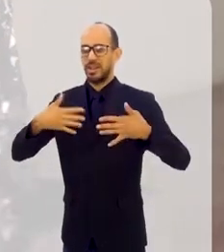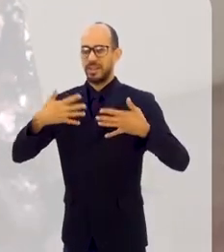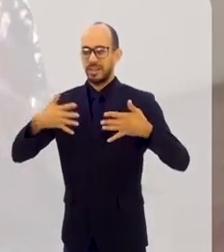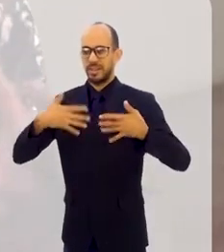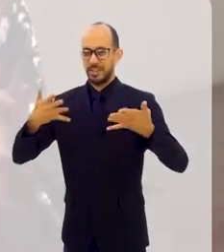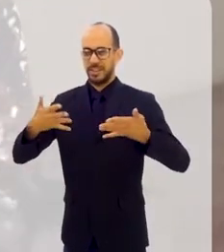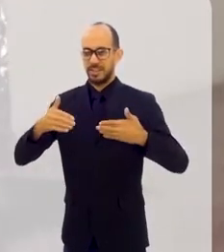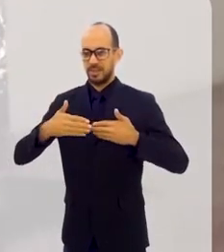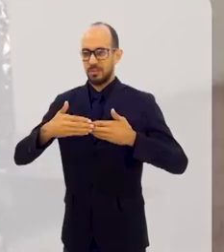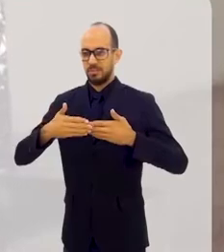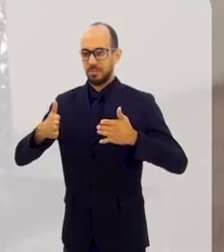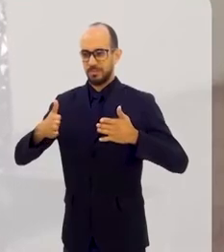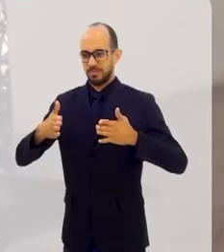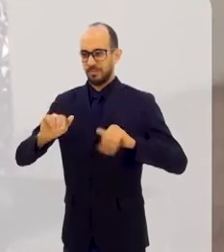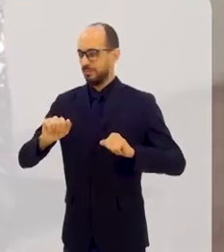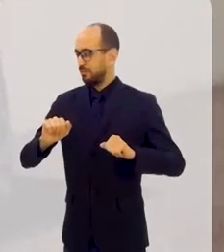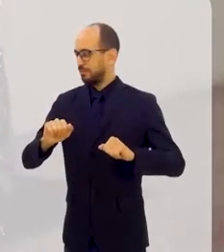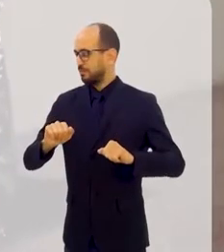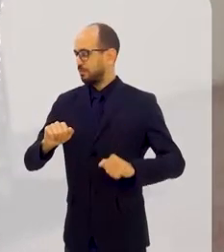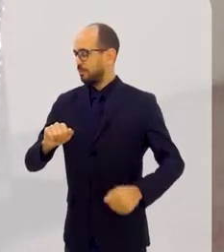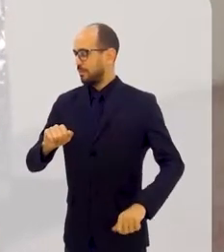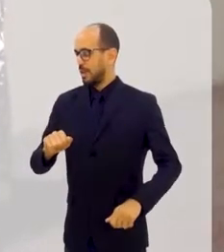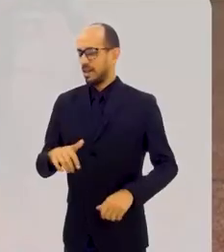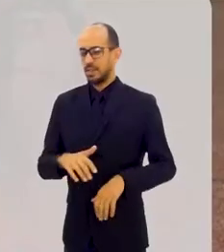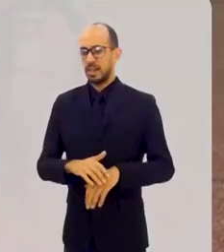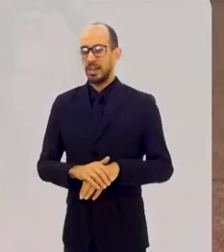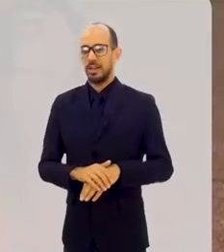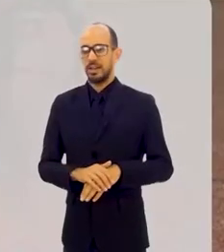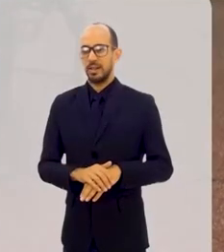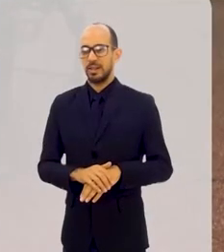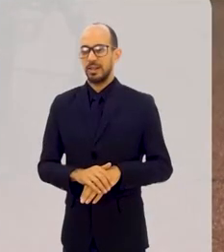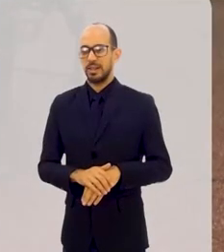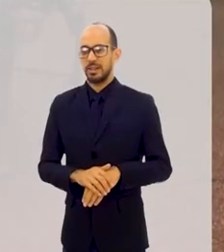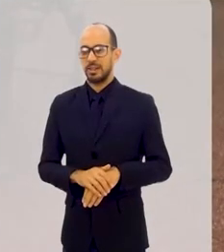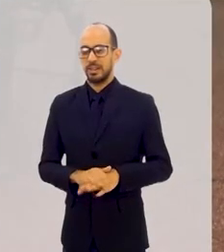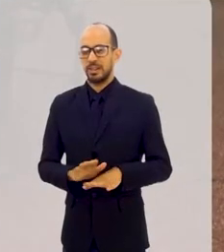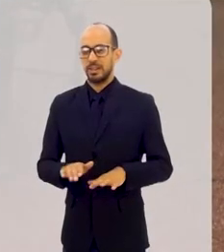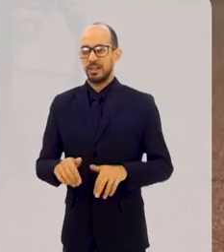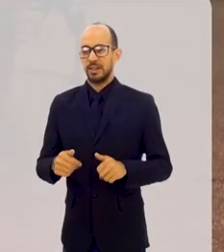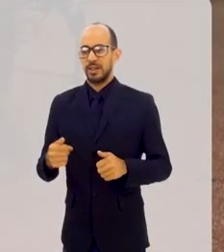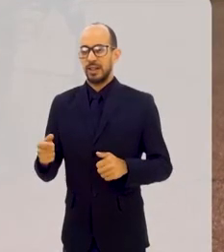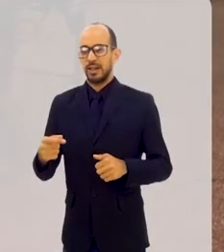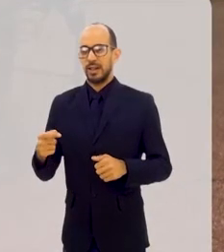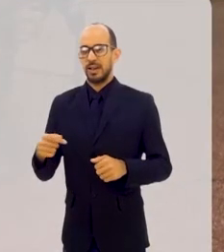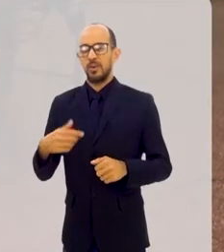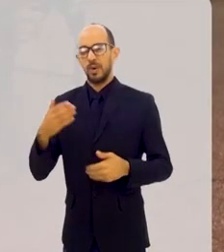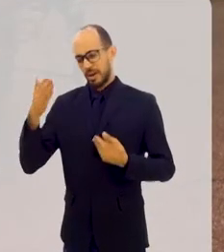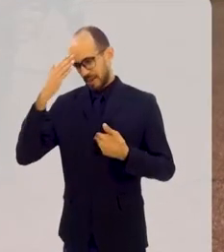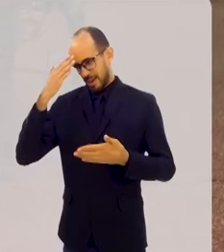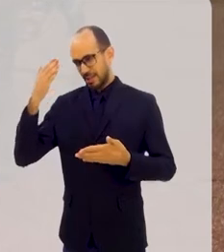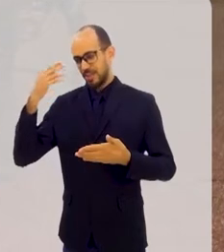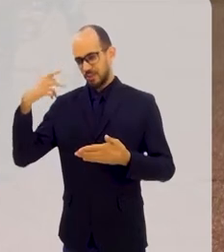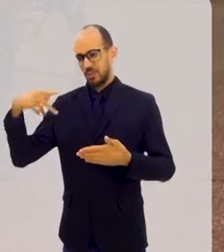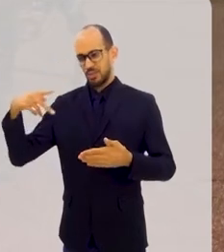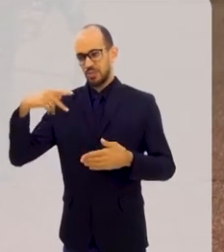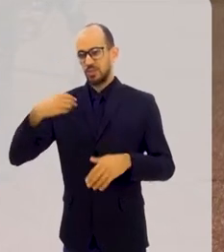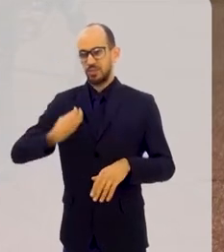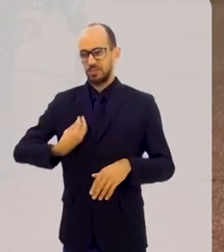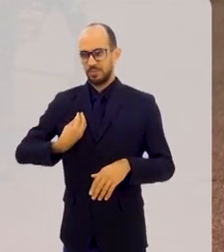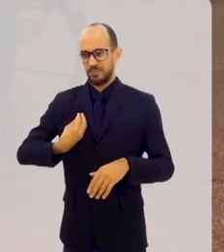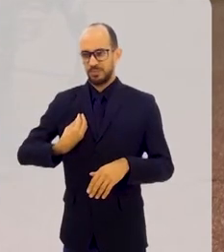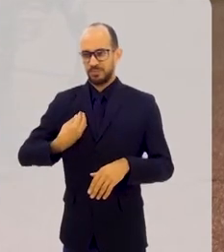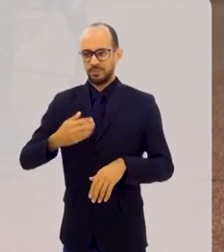a sua abertura, a sua simplicidade. Você conquista todo mundo. Agradeço a vida pela sua vida.